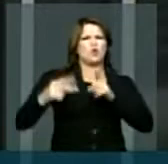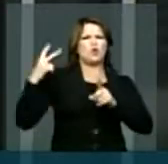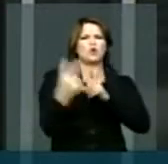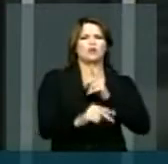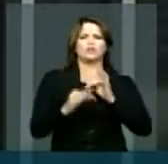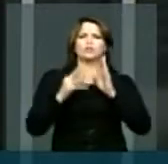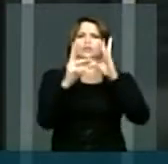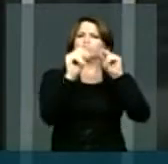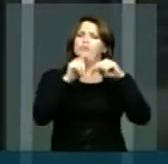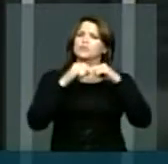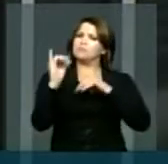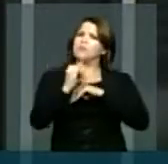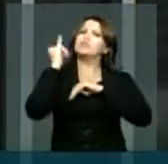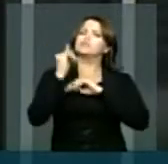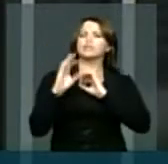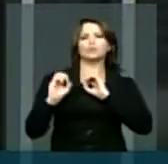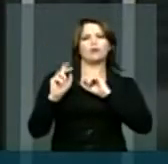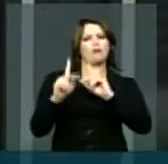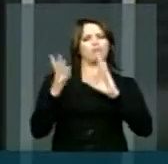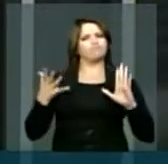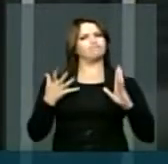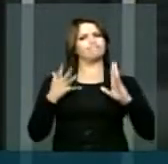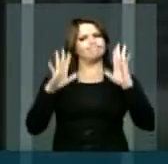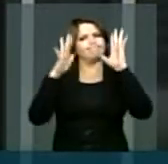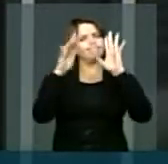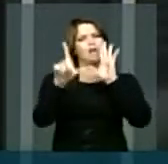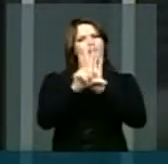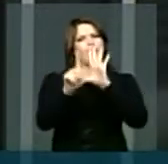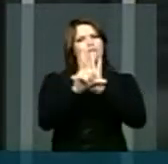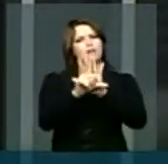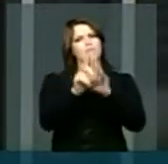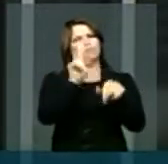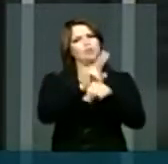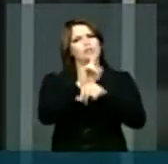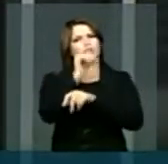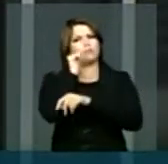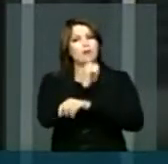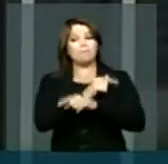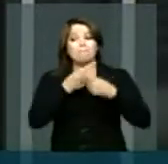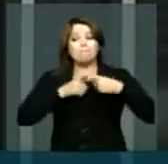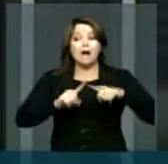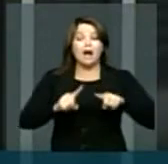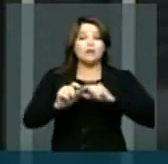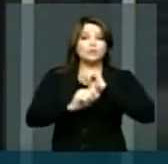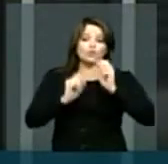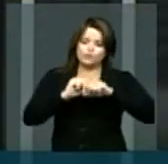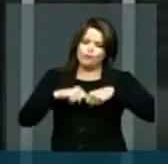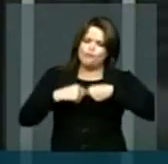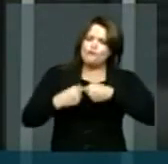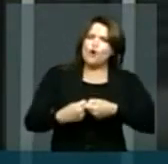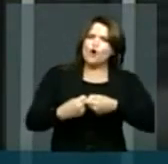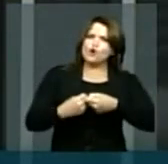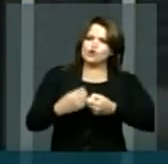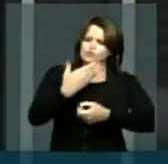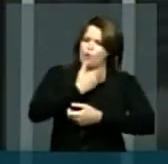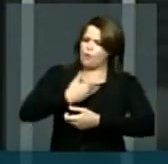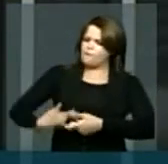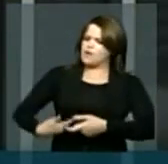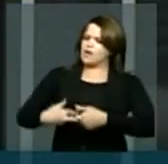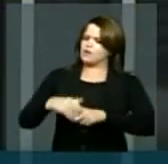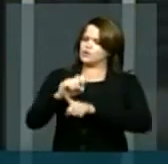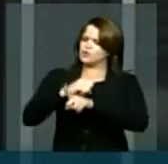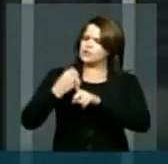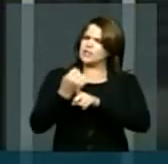celebrar a lei Maria da Penha e poder ter um esforço do poder público com a sociedade civil,